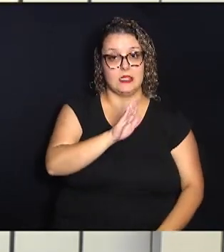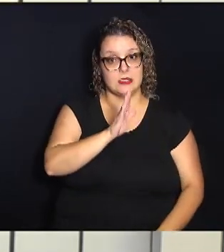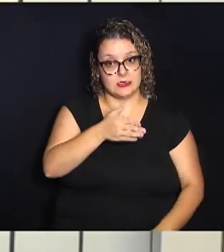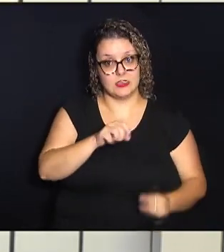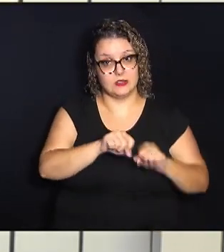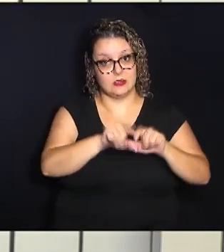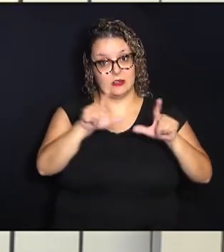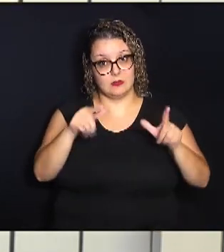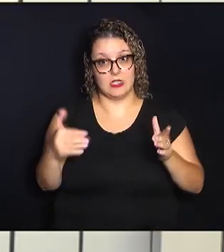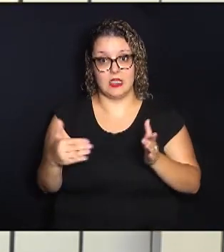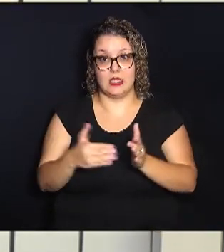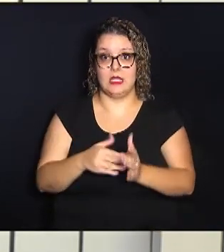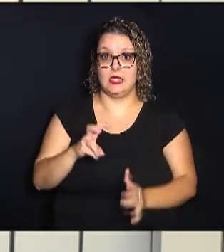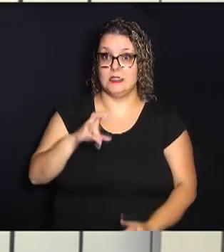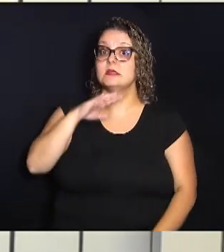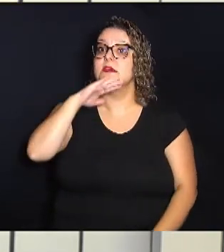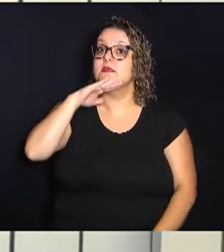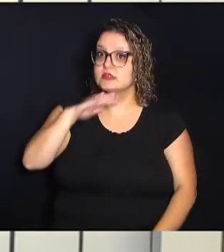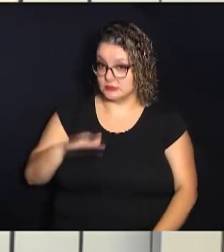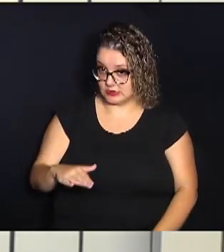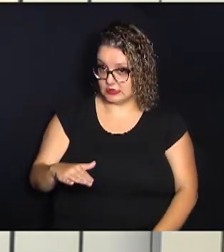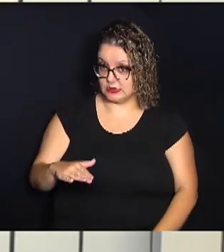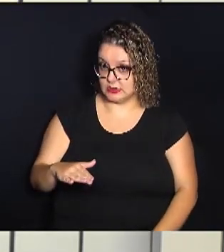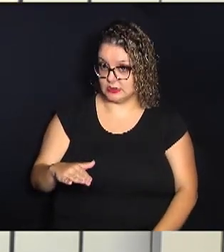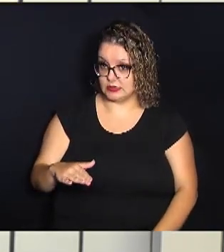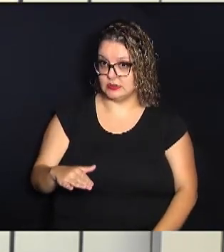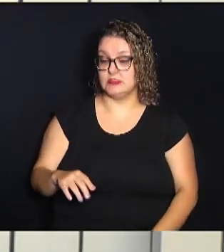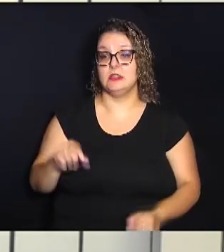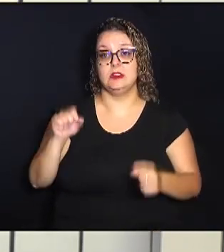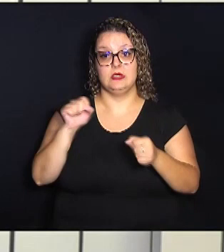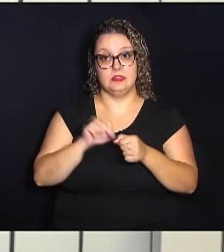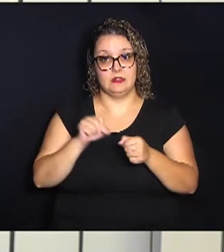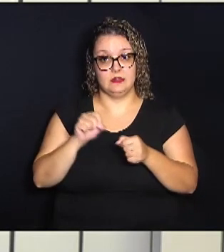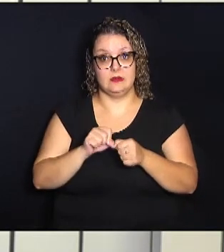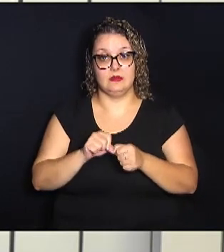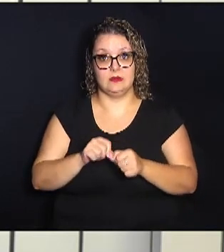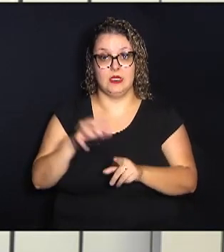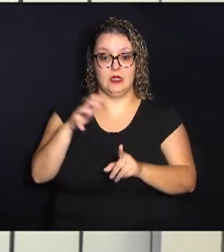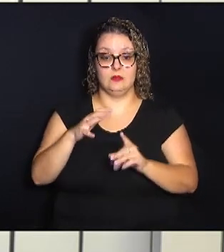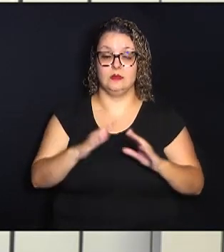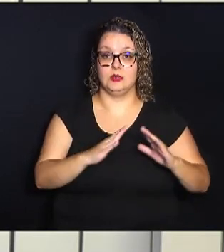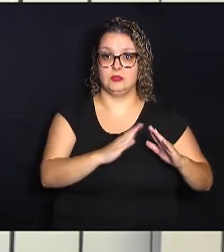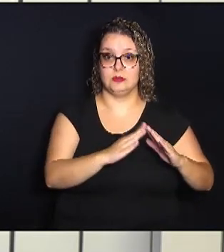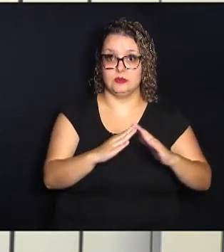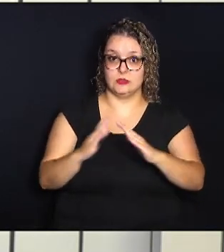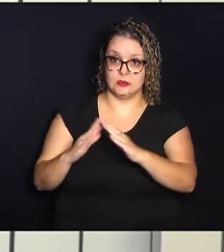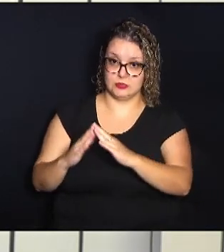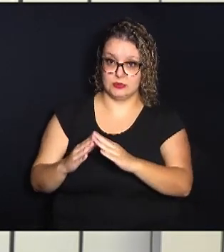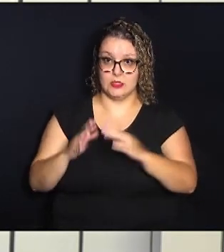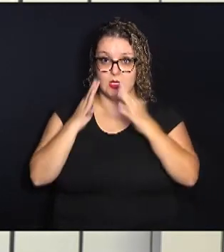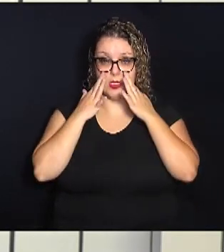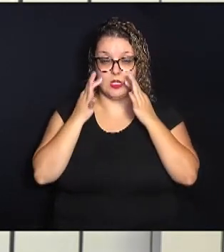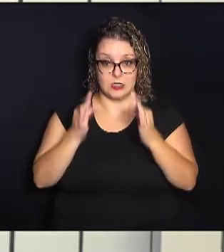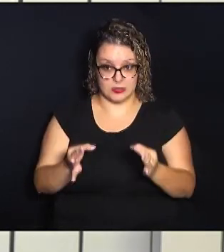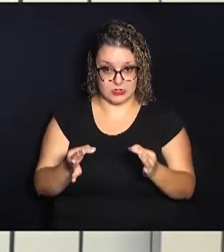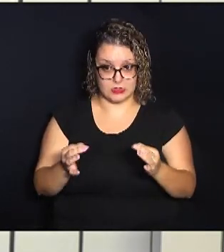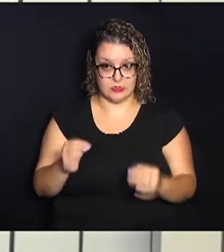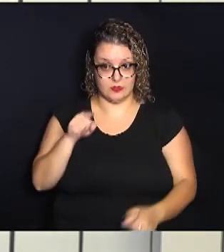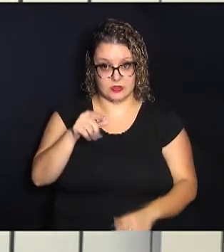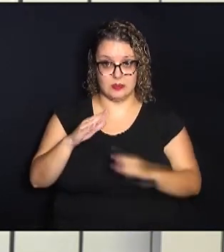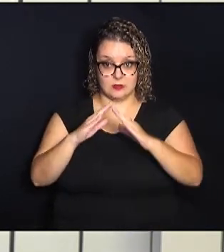manhã até as 5h da tarde. E vai atingir os imóveis localizados. Atenção você morador,